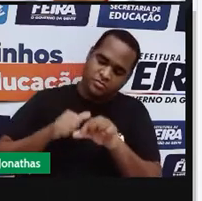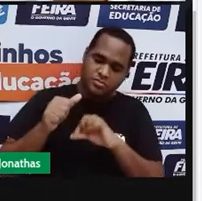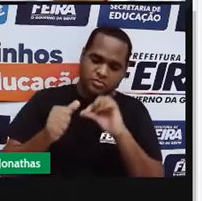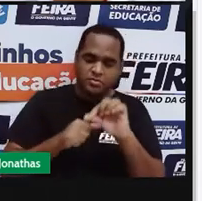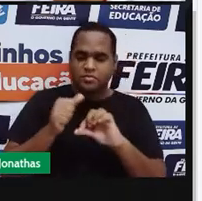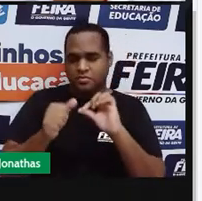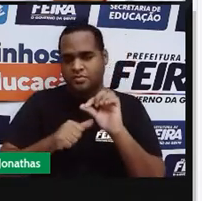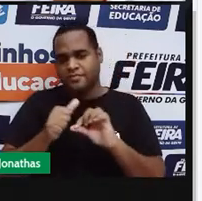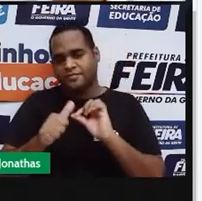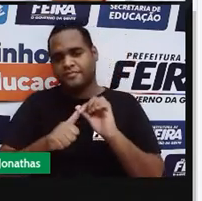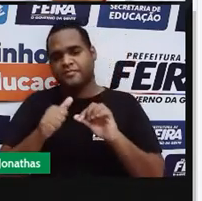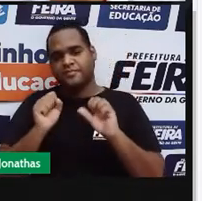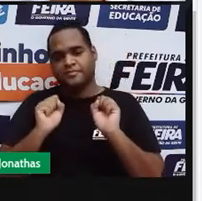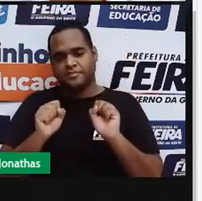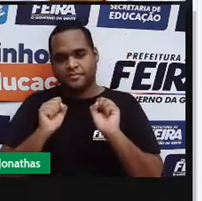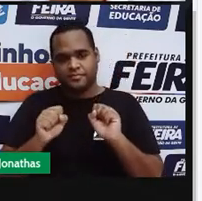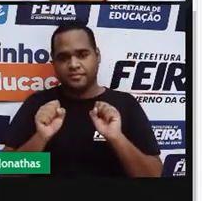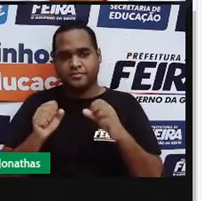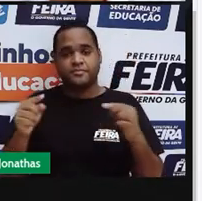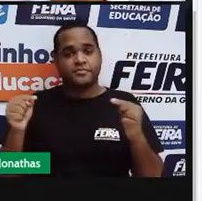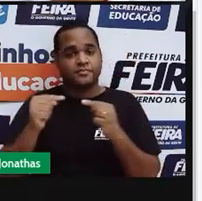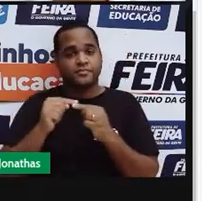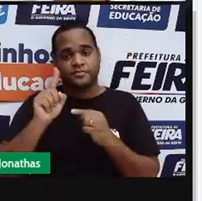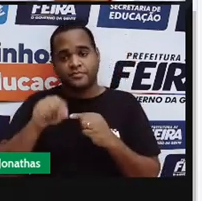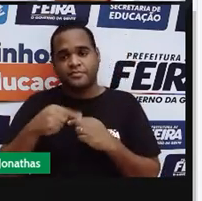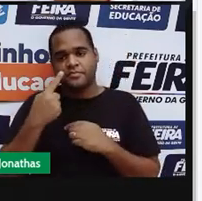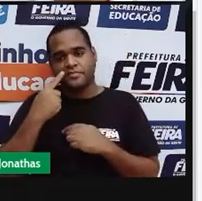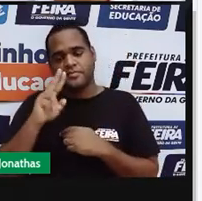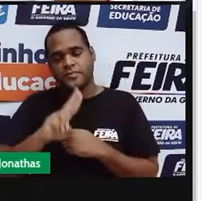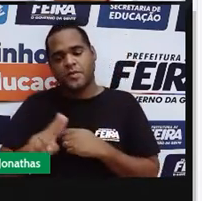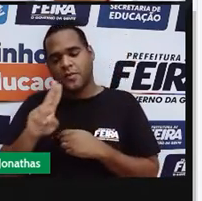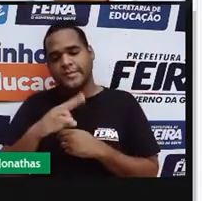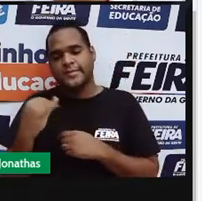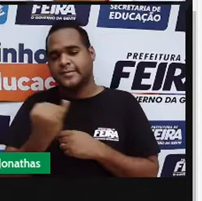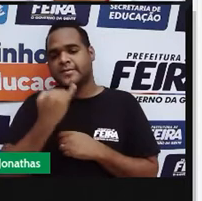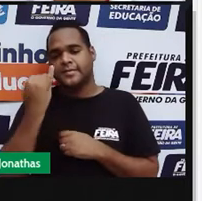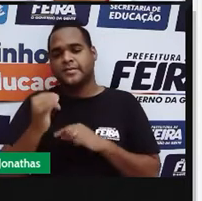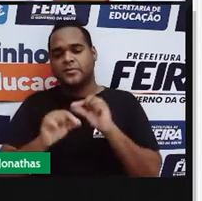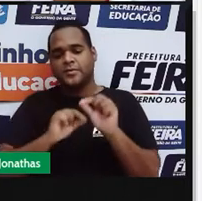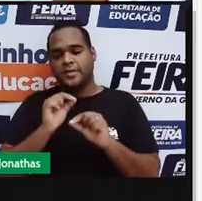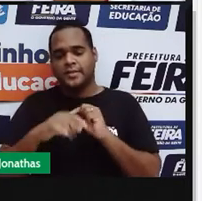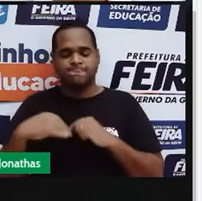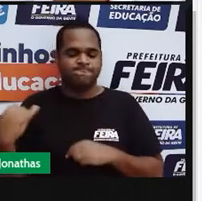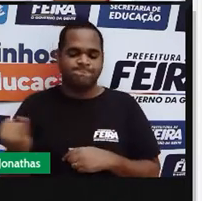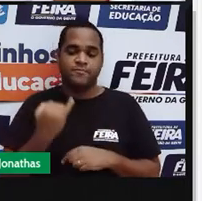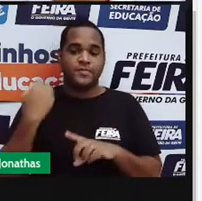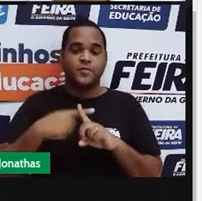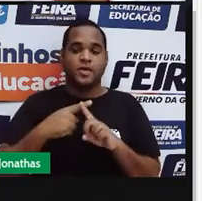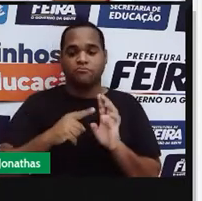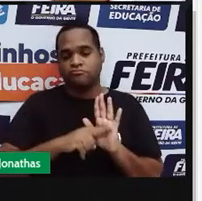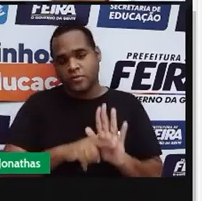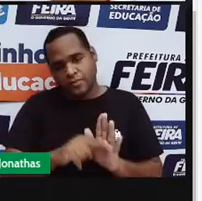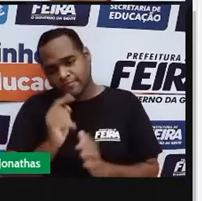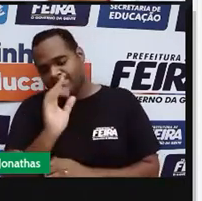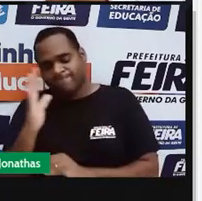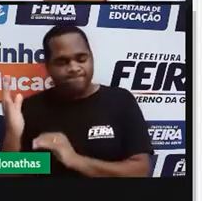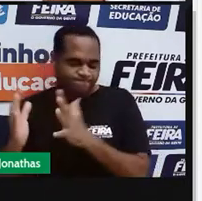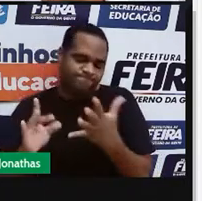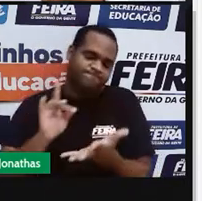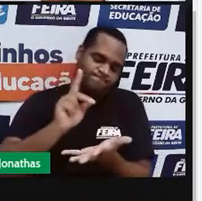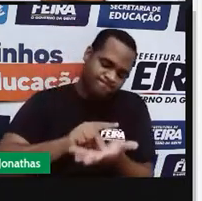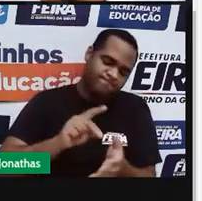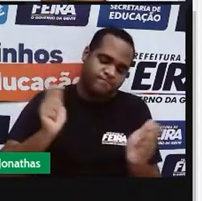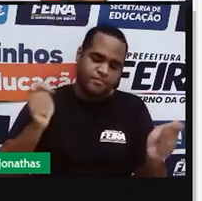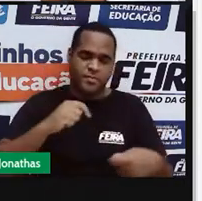uma coisa muito importante, né? E que ajudaria também o meio ambiente, tá bom? Então,